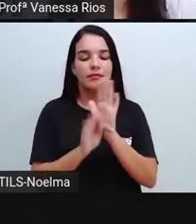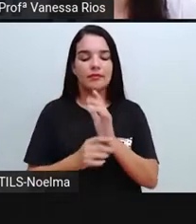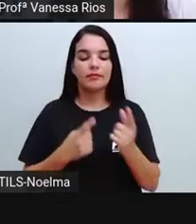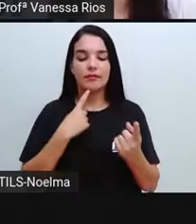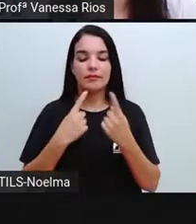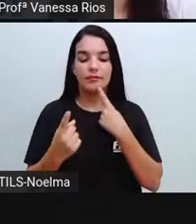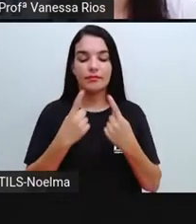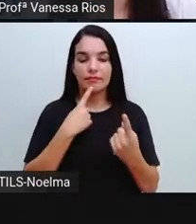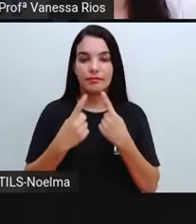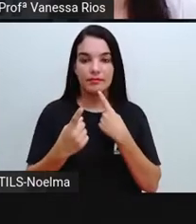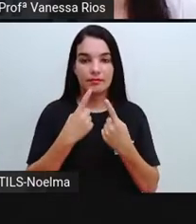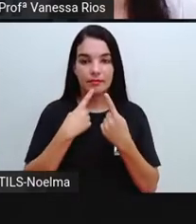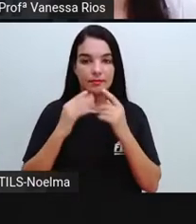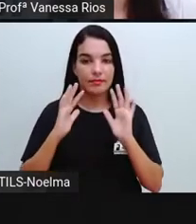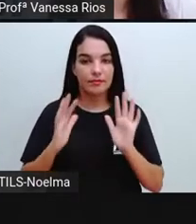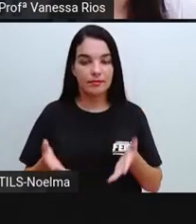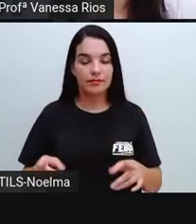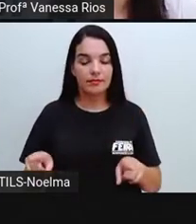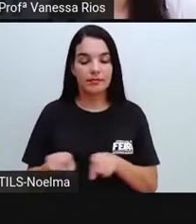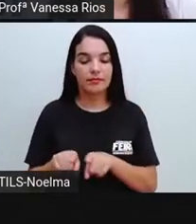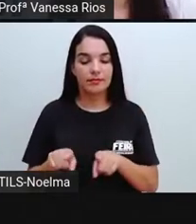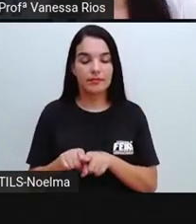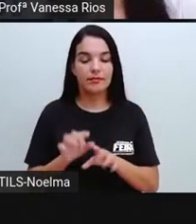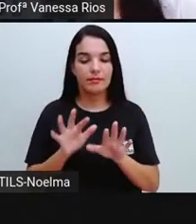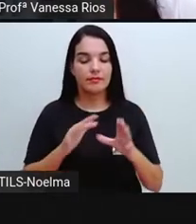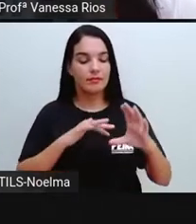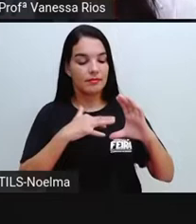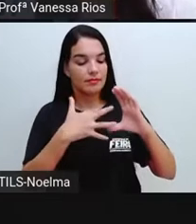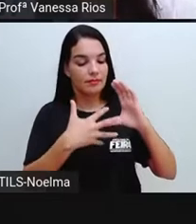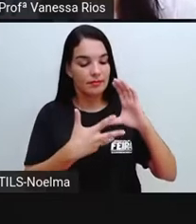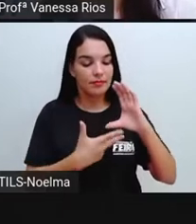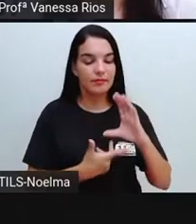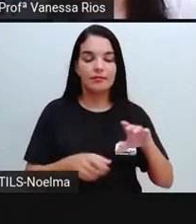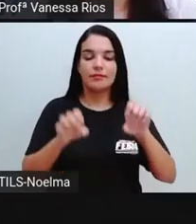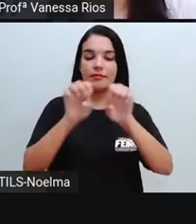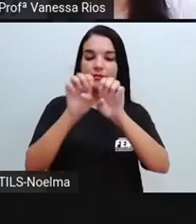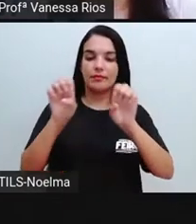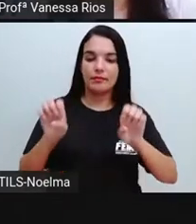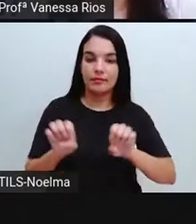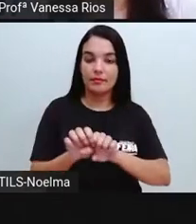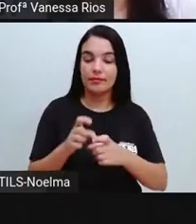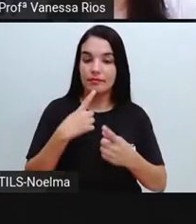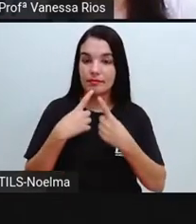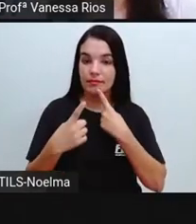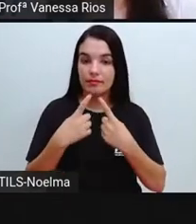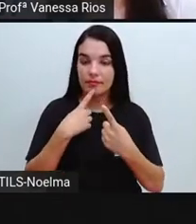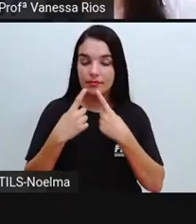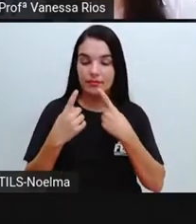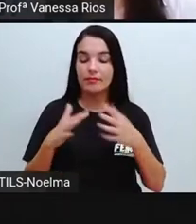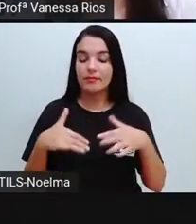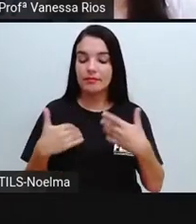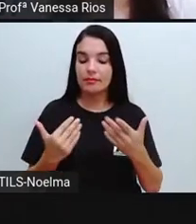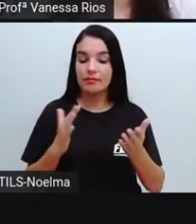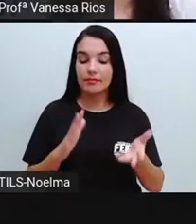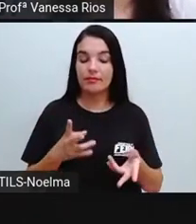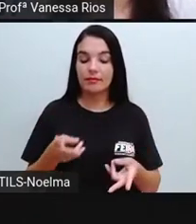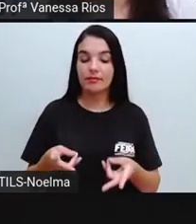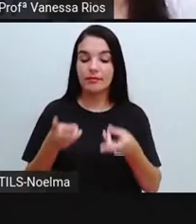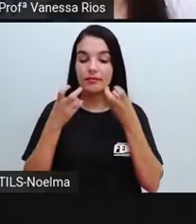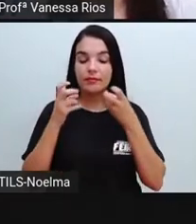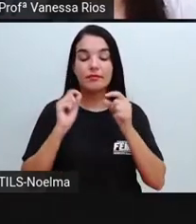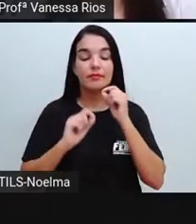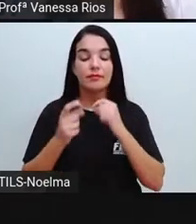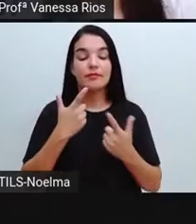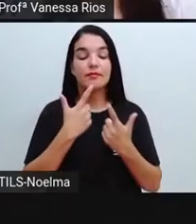também já observou, as características, a estrutura, a gente percebe aí que a língua pode